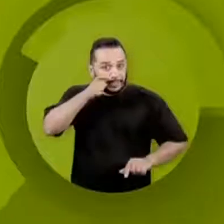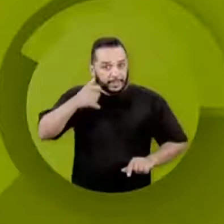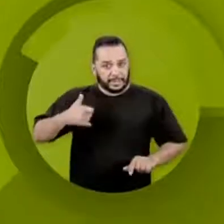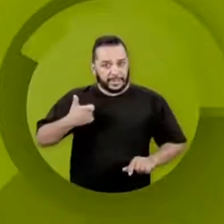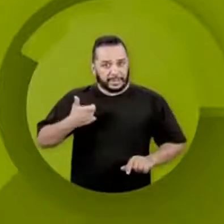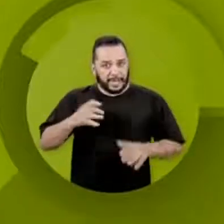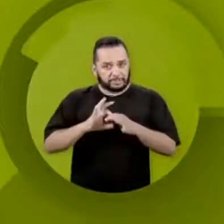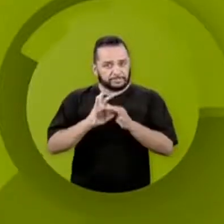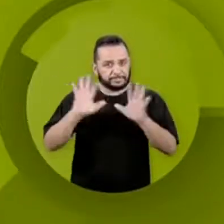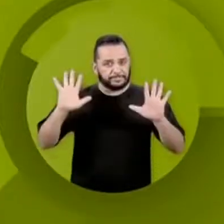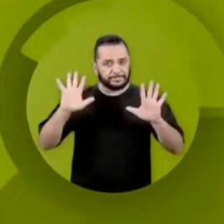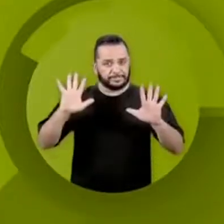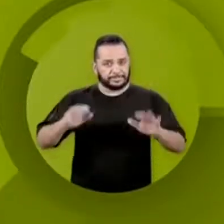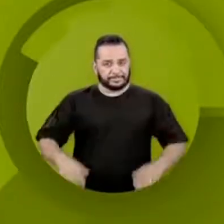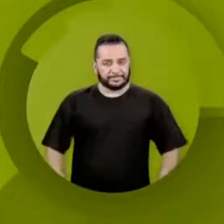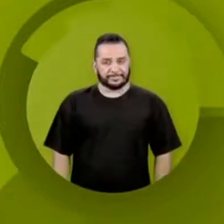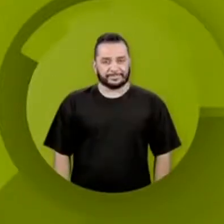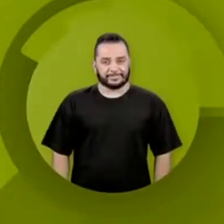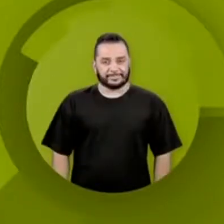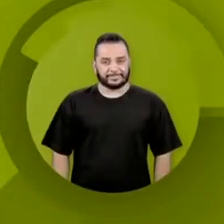Para todos os públicos.